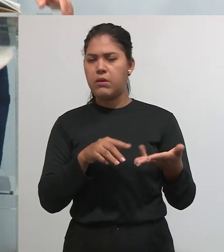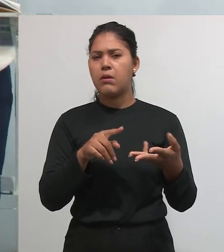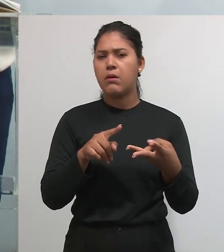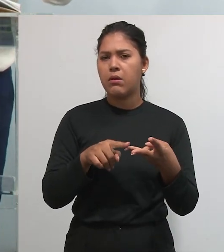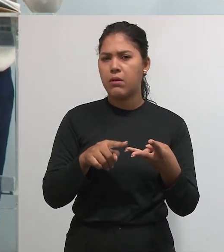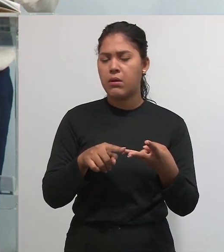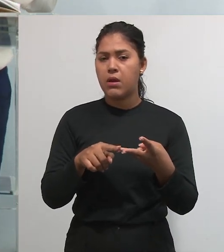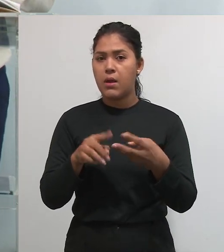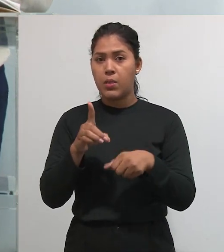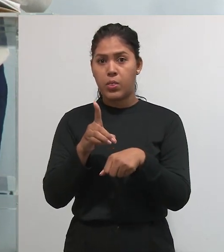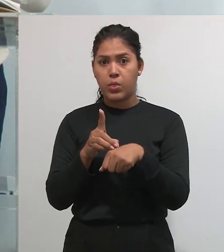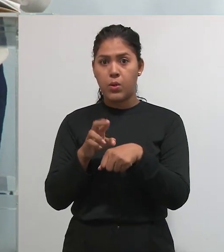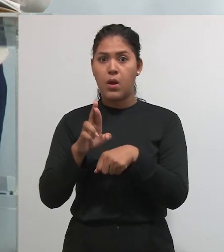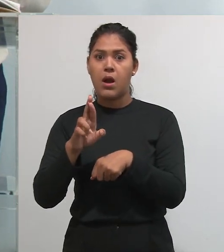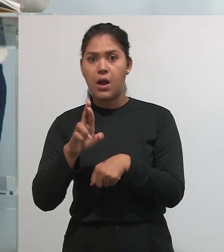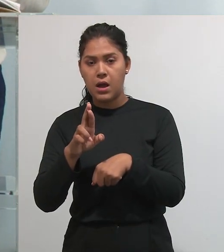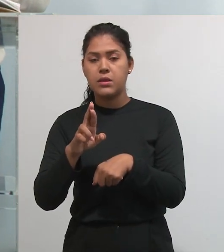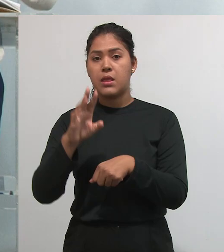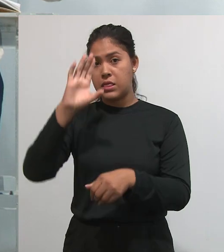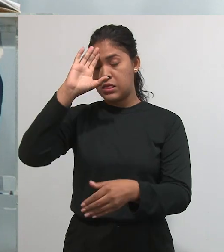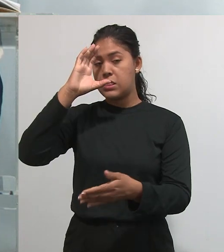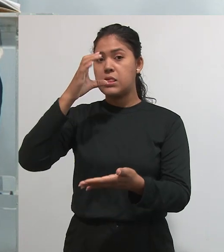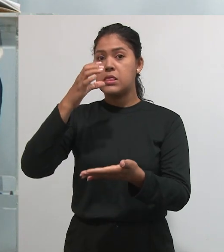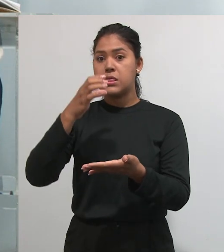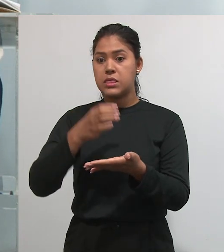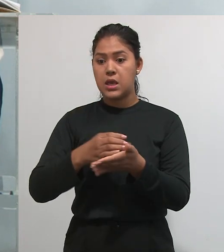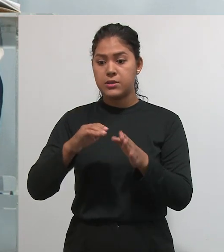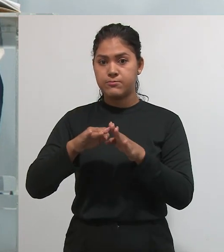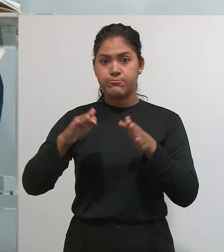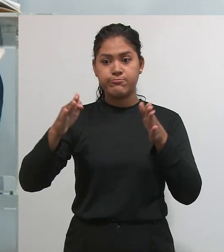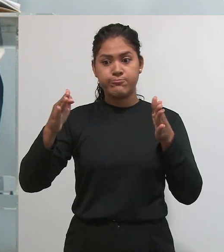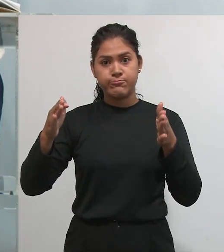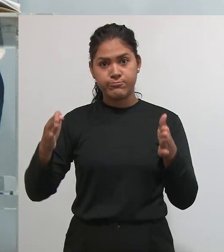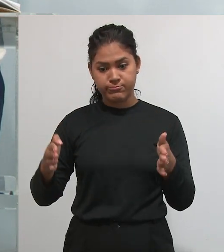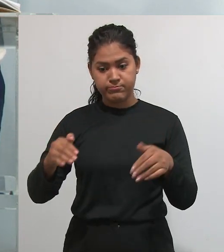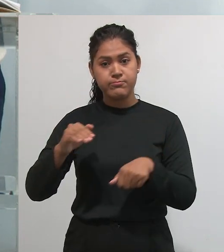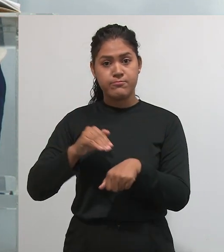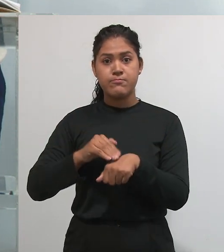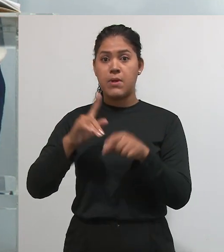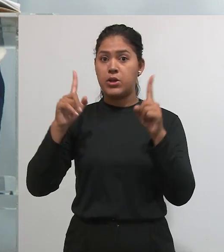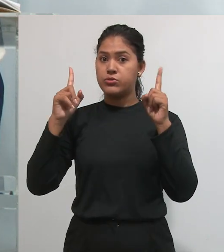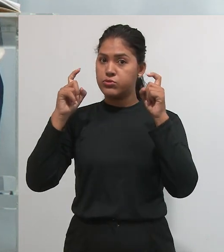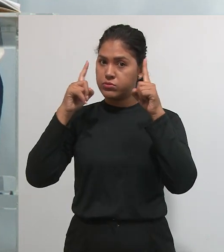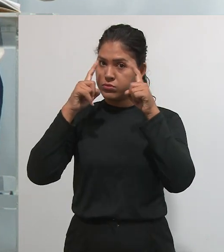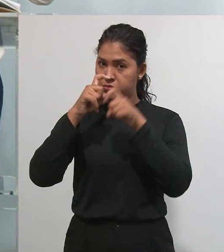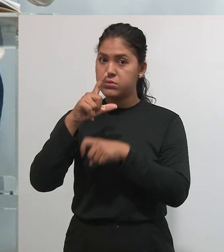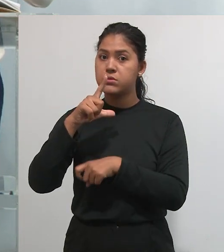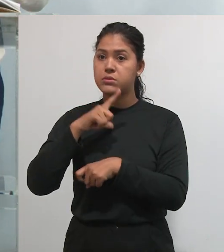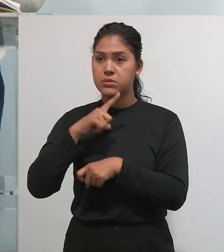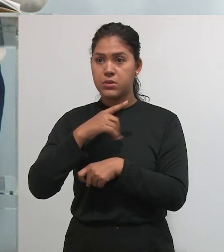A banca do doutorado, da tese doutorado, é uma banca um pouco mais complexa. Ela vai ter um número de membros maior,